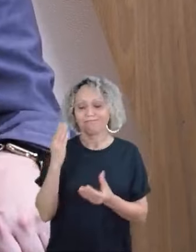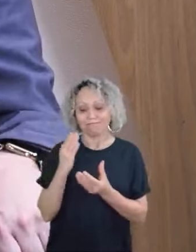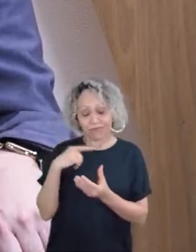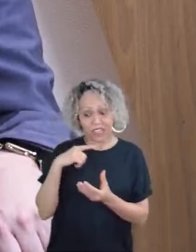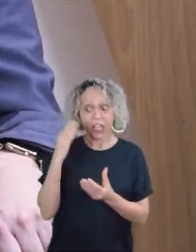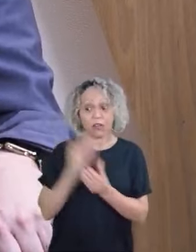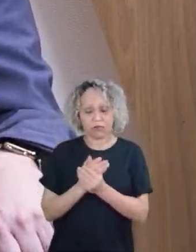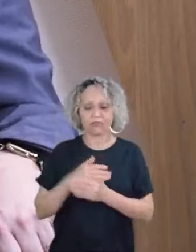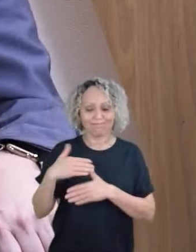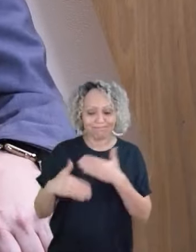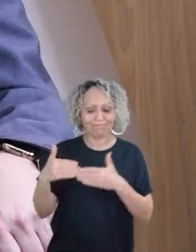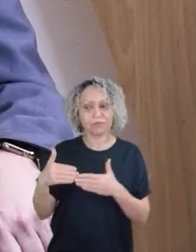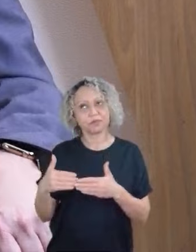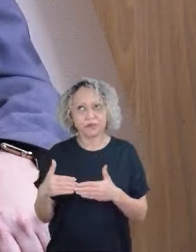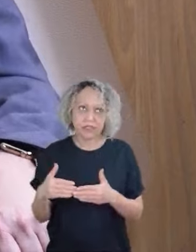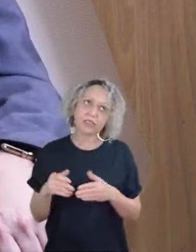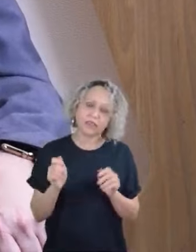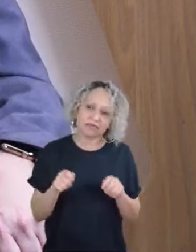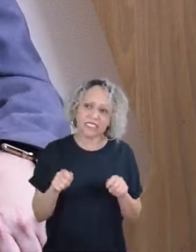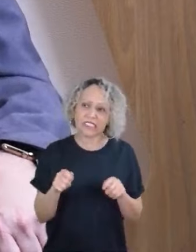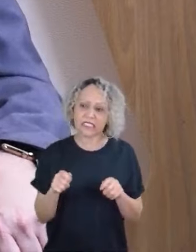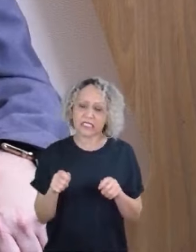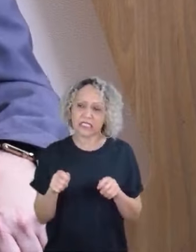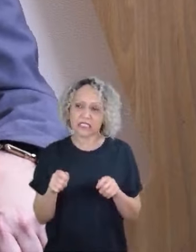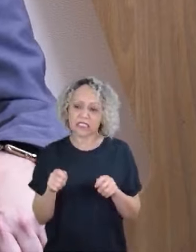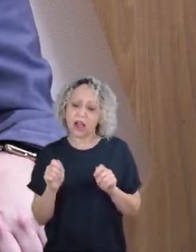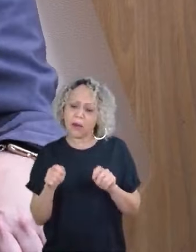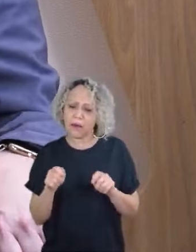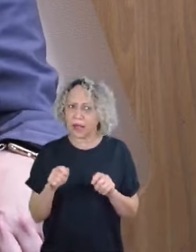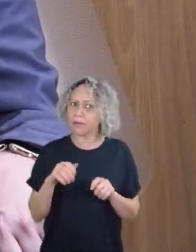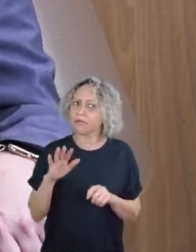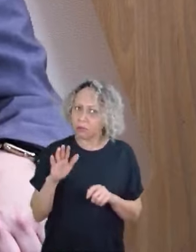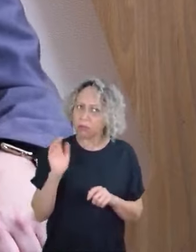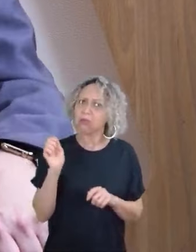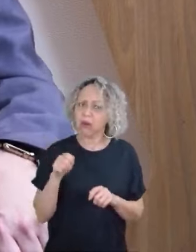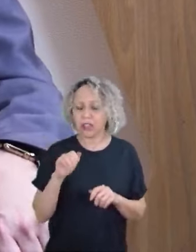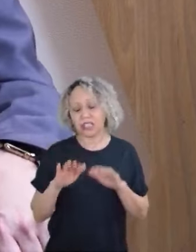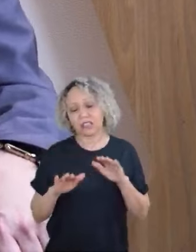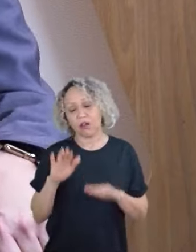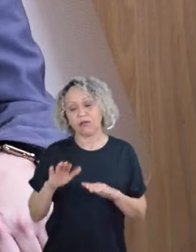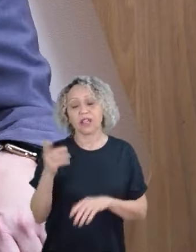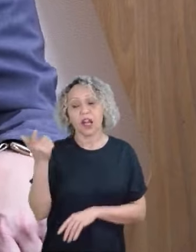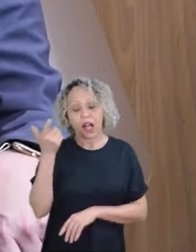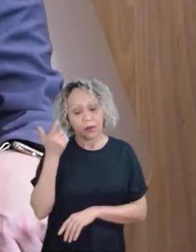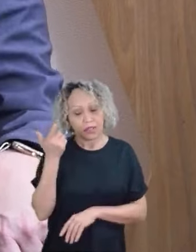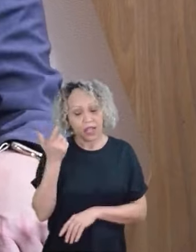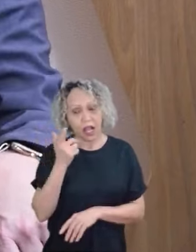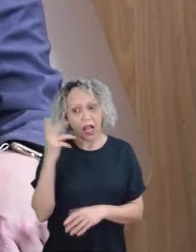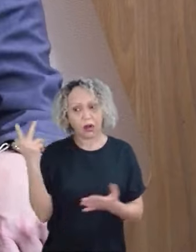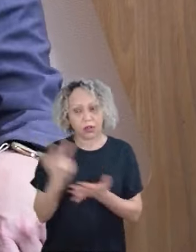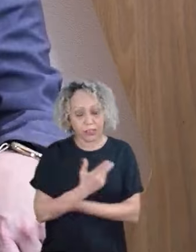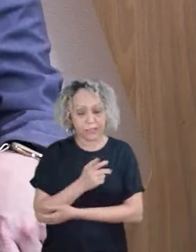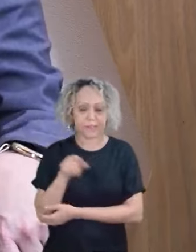Então, sim, há uma possibilidade, ainda que ele não seja mais juiz, porque ele pediu exoneração, mas nada